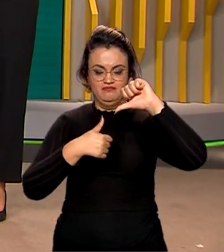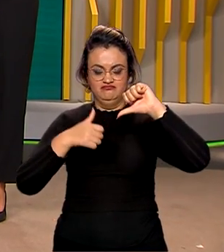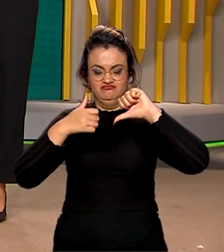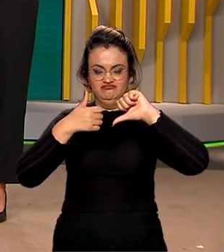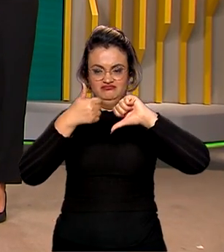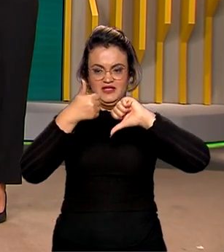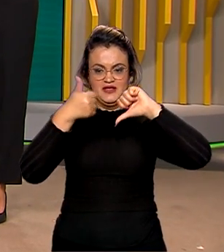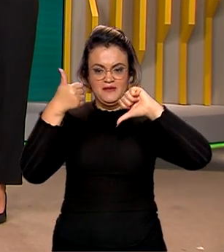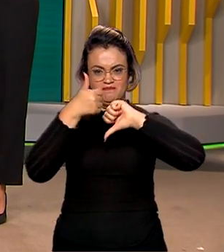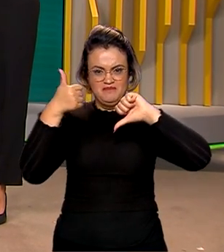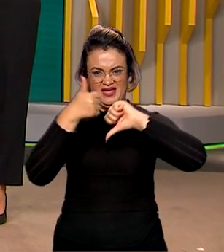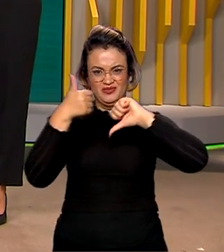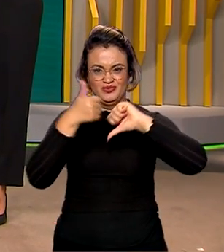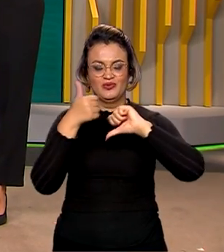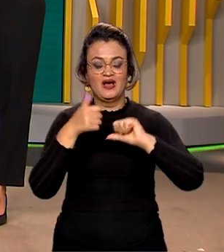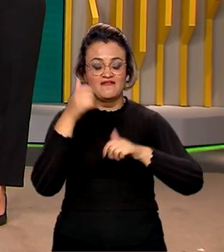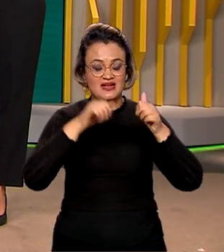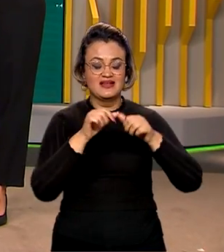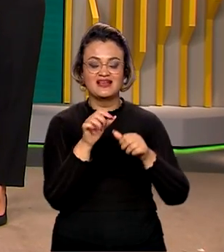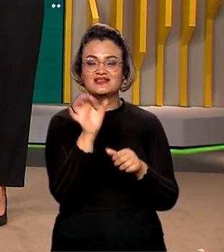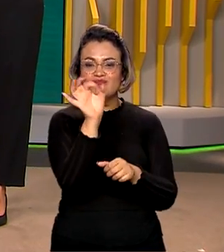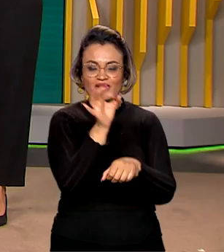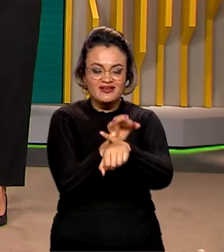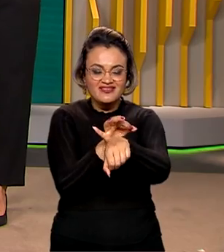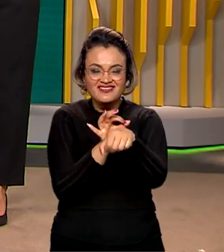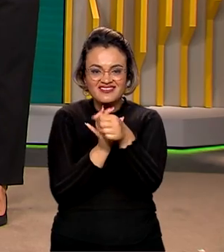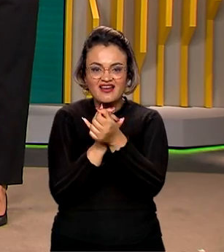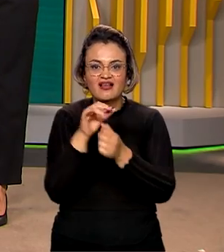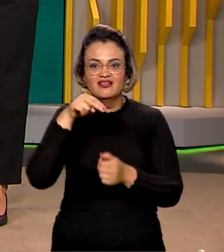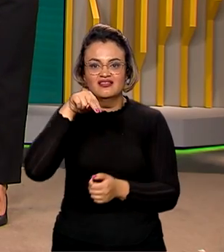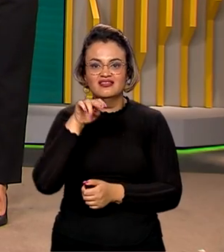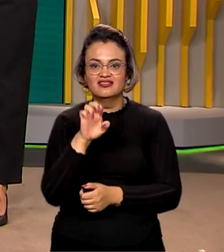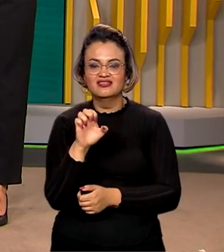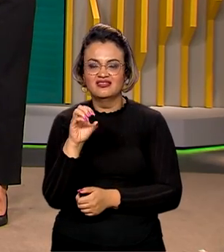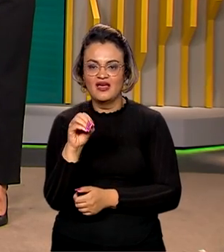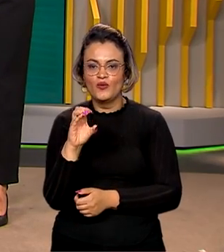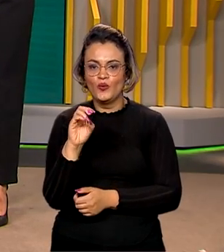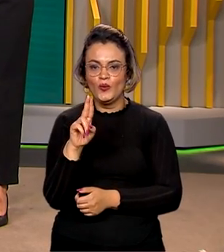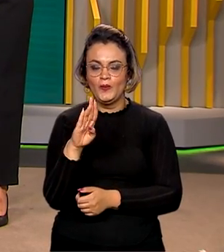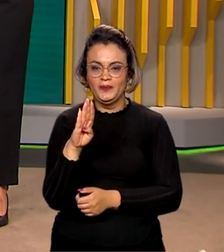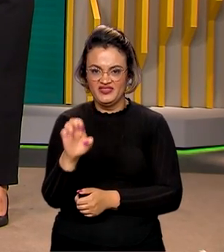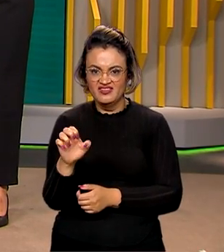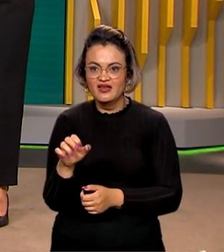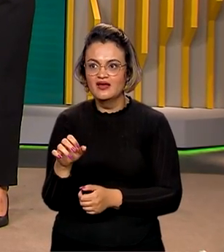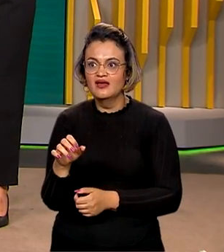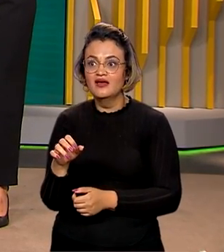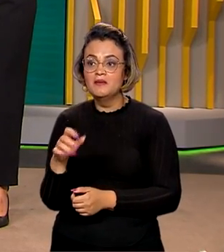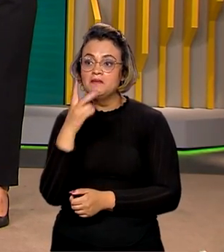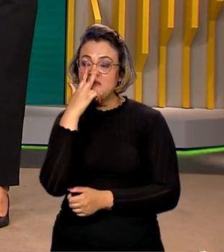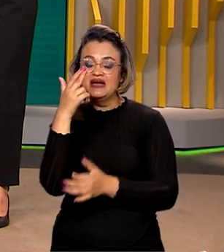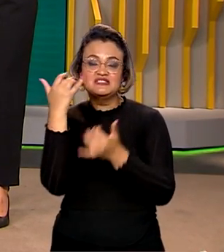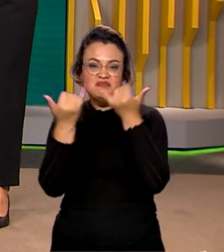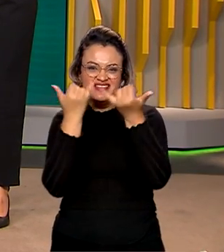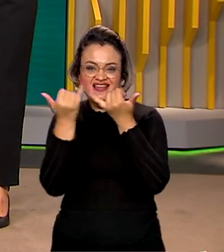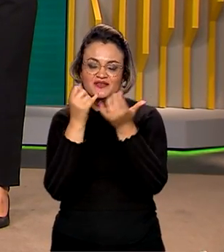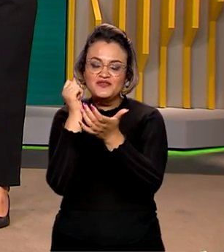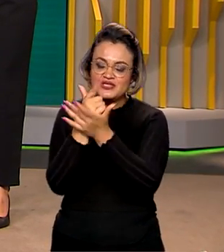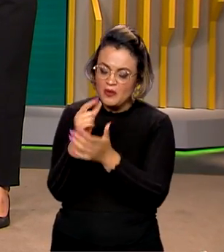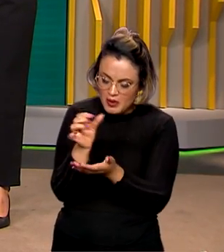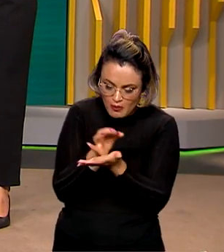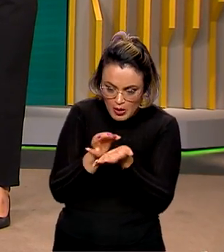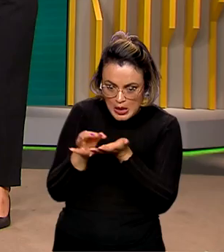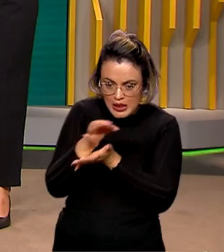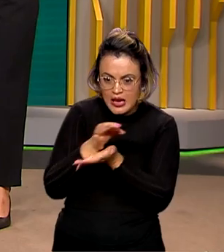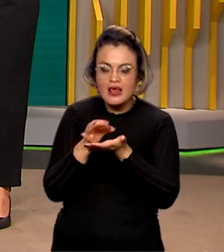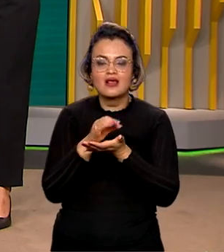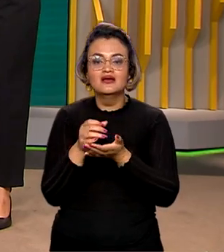essas bolinhas magnéticas que são vendidas no comércio eletrônico como brinquedo, mas que, na verdade, Ana, se não tiver um